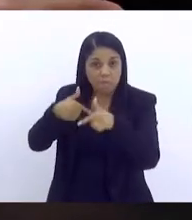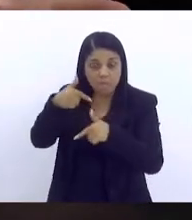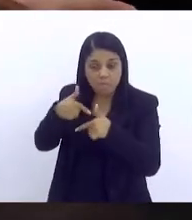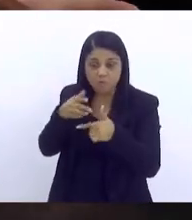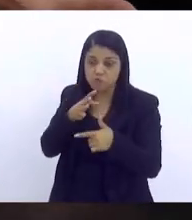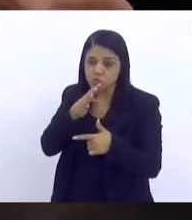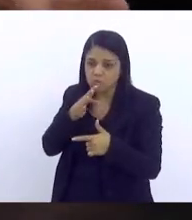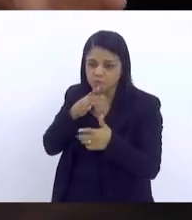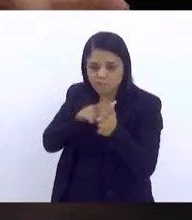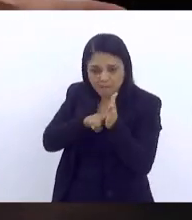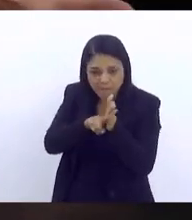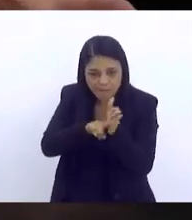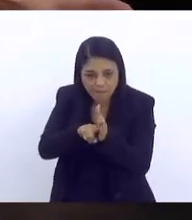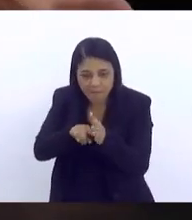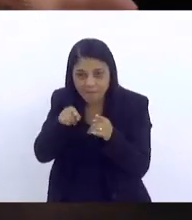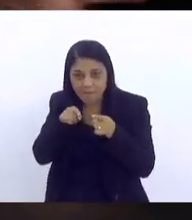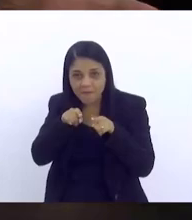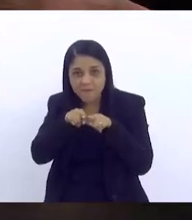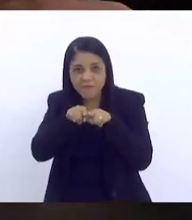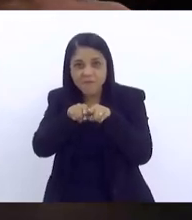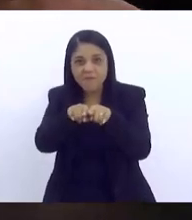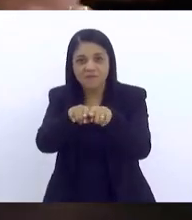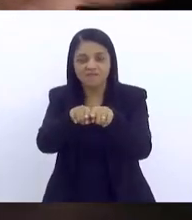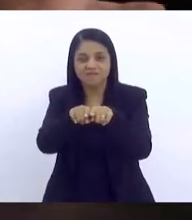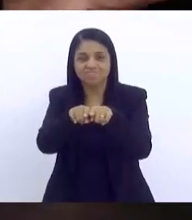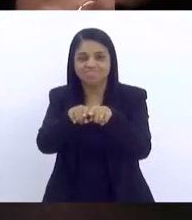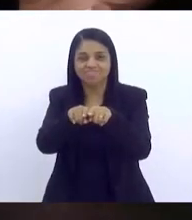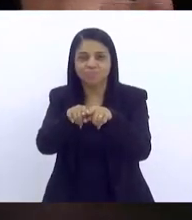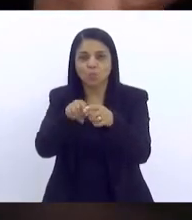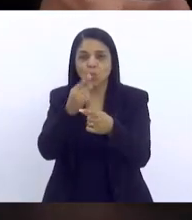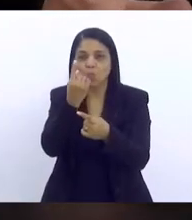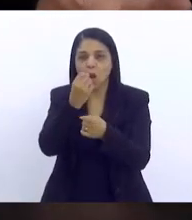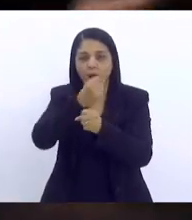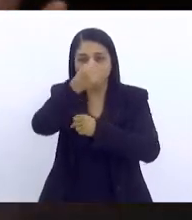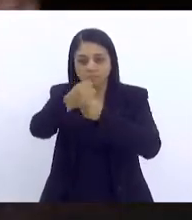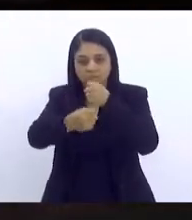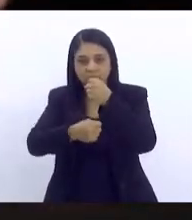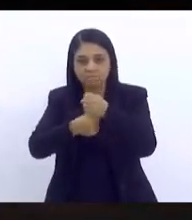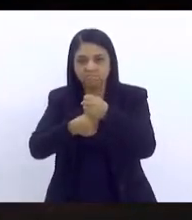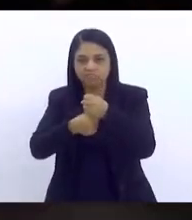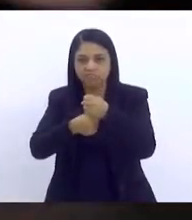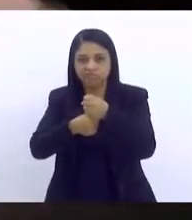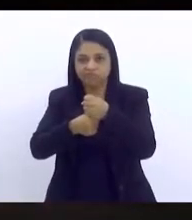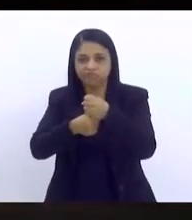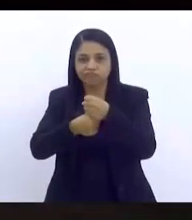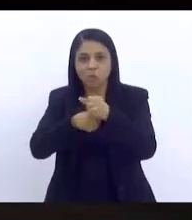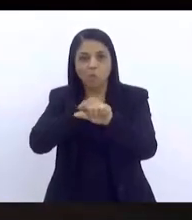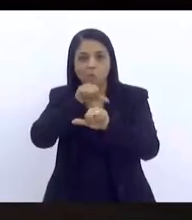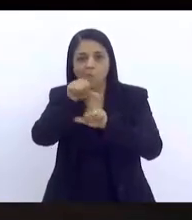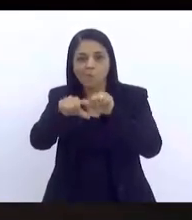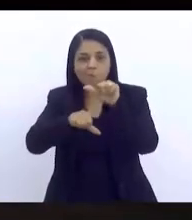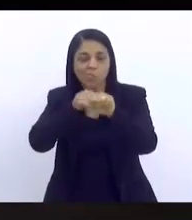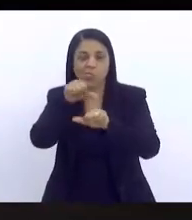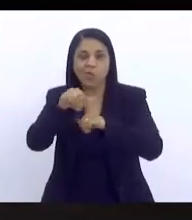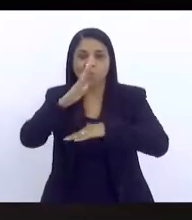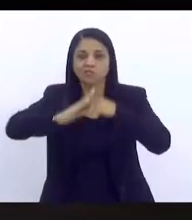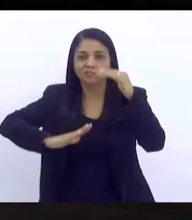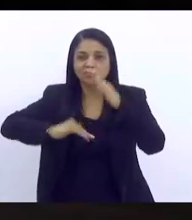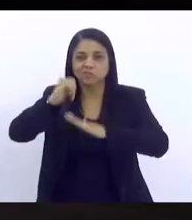conhecimento dos parceiros do território e um ano depois não é mais ninguém, mudou todo mundo porque